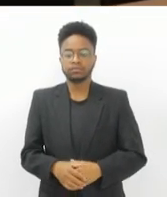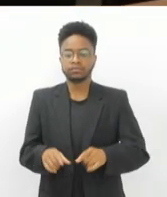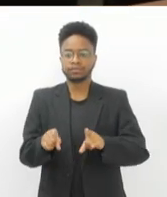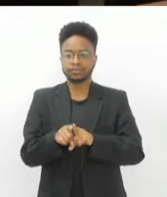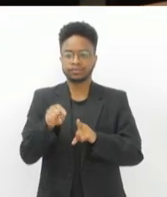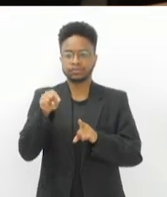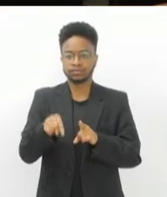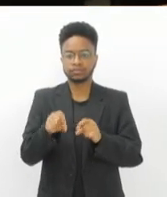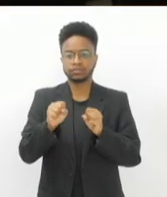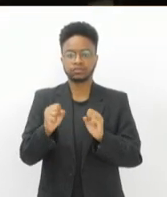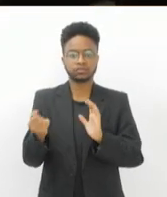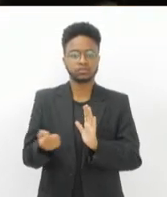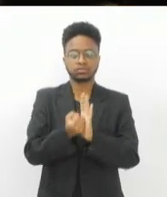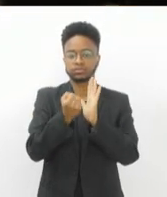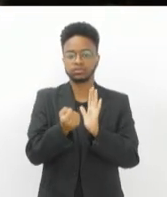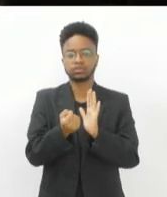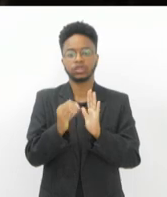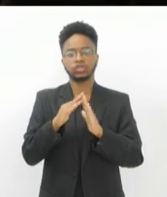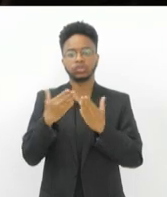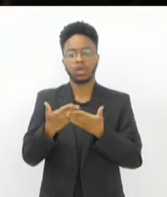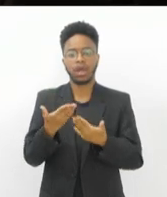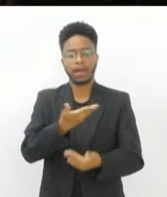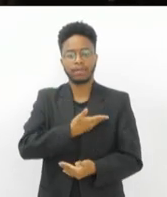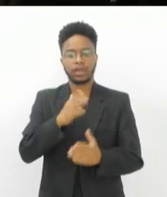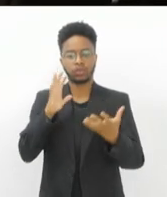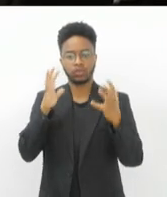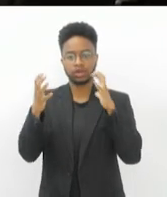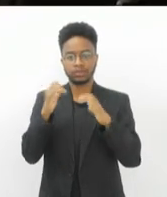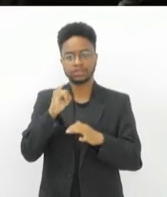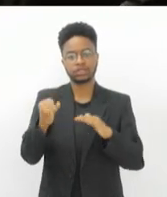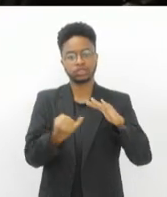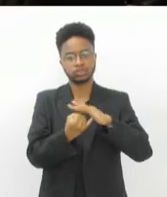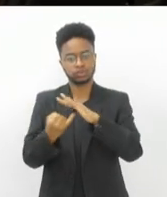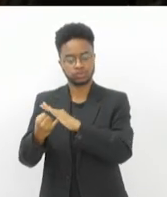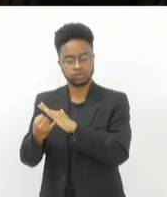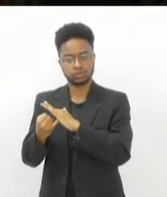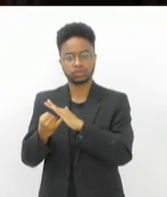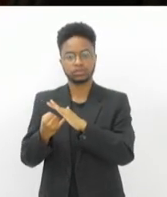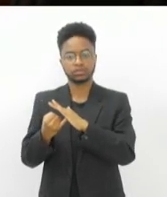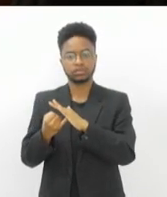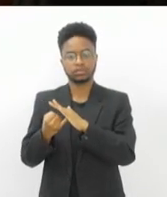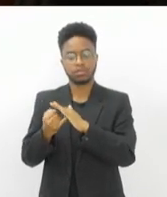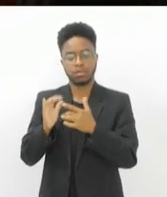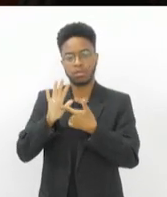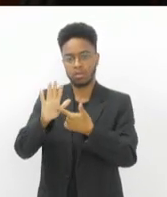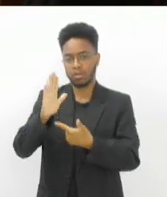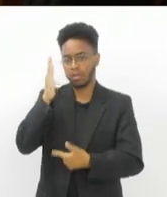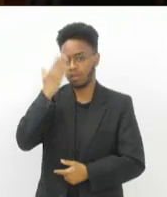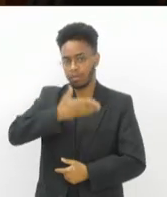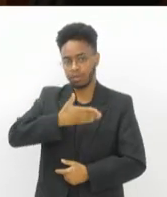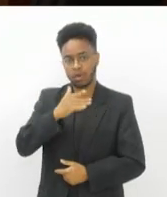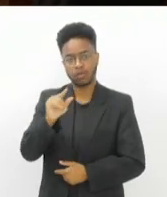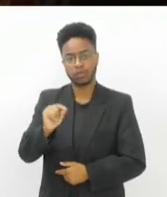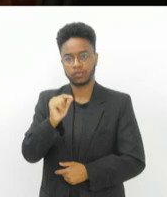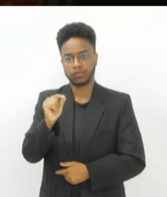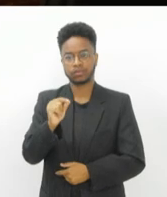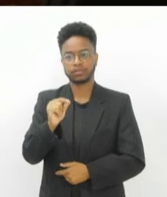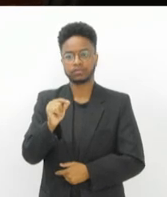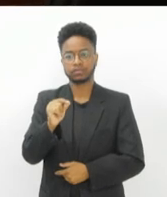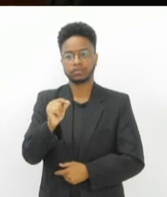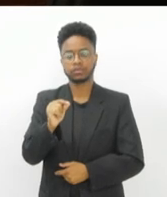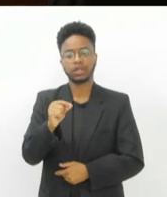o selo Escola Amiga do Clima, para aquelas instituições que reconhecidamente e comprovadamente façam a